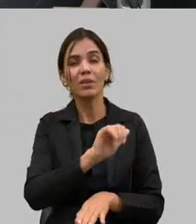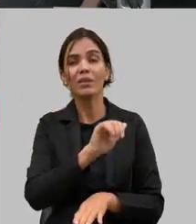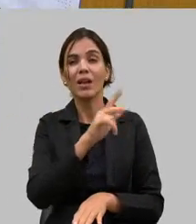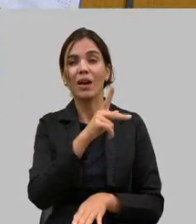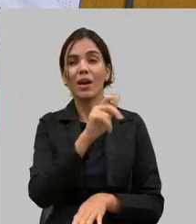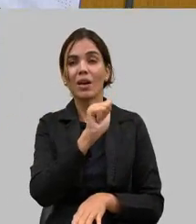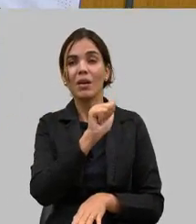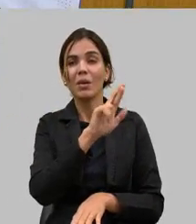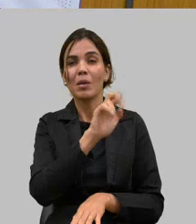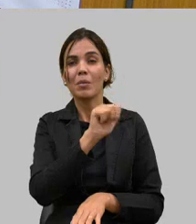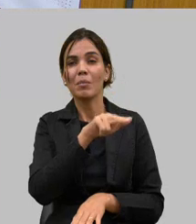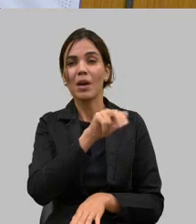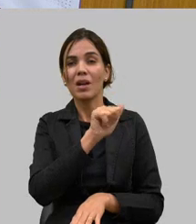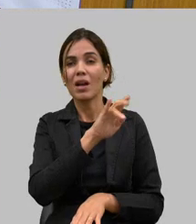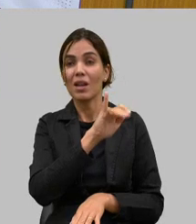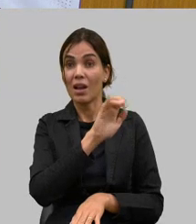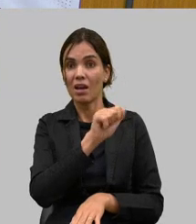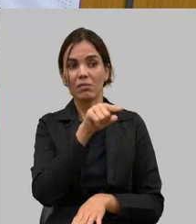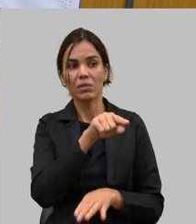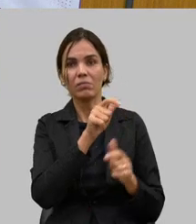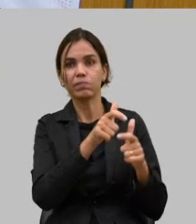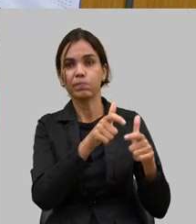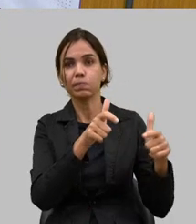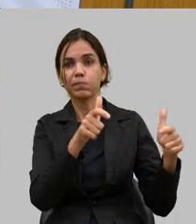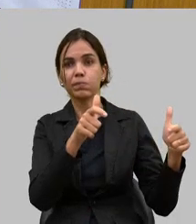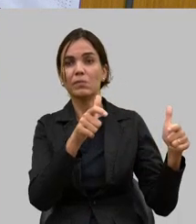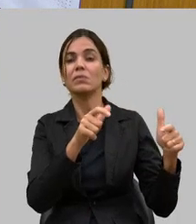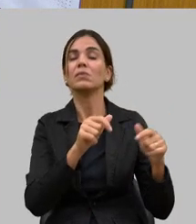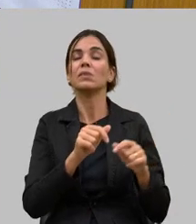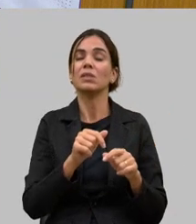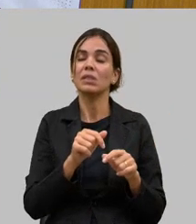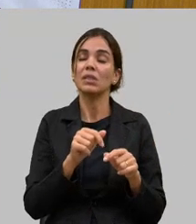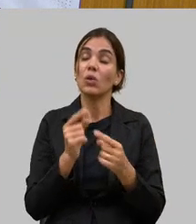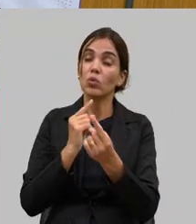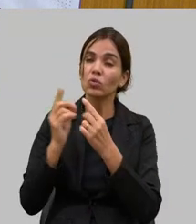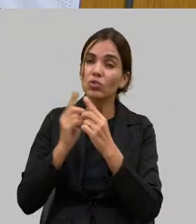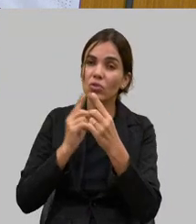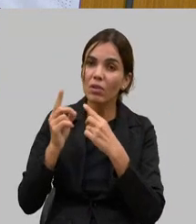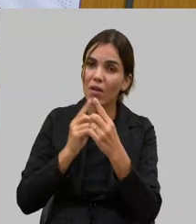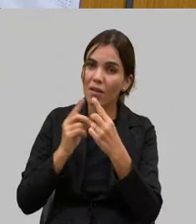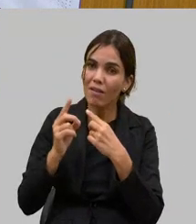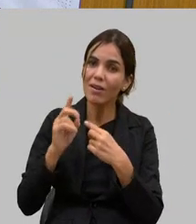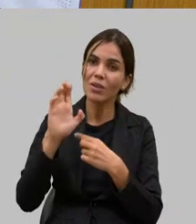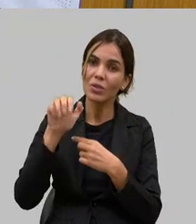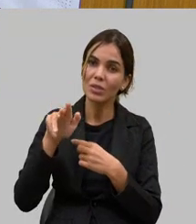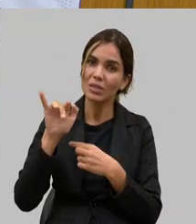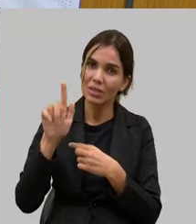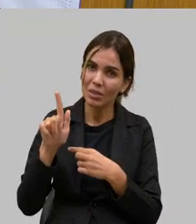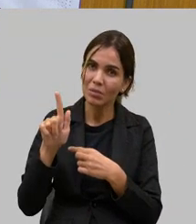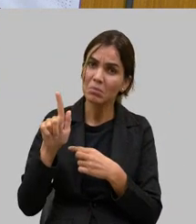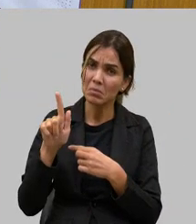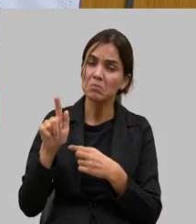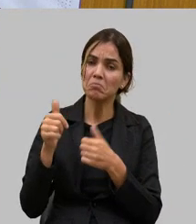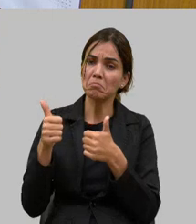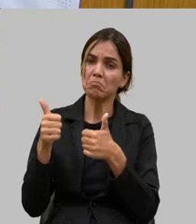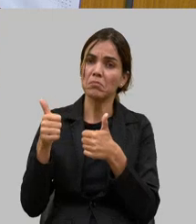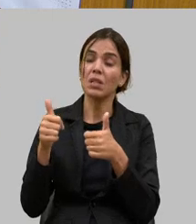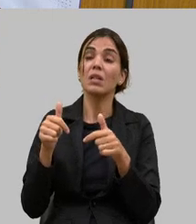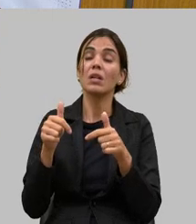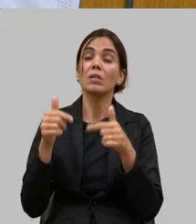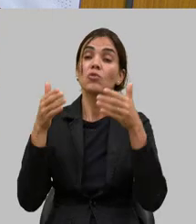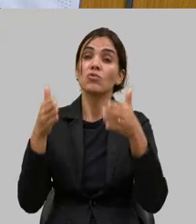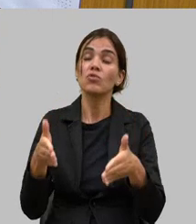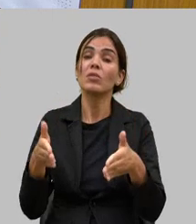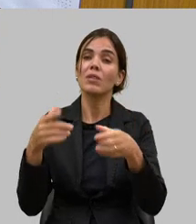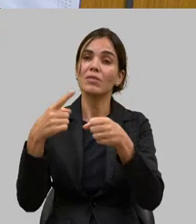que é fantástico o crescimento lá mas eu acho que o diálogo com a CEMIG está aberto eu estive em Paracatu por exemplo cheguei lá tinha um estande da CEMIG